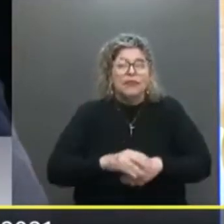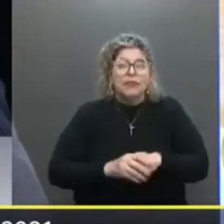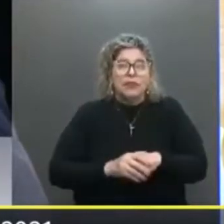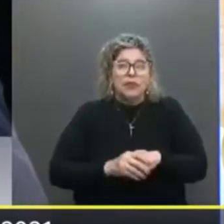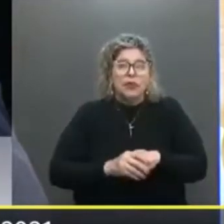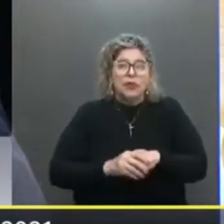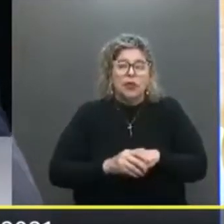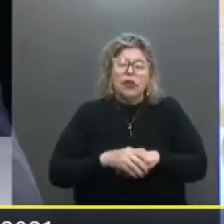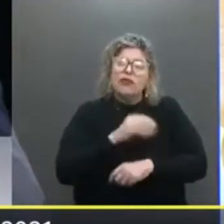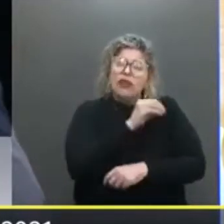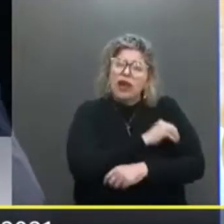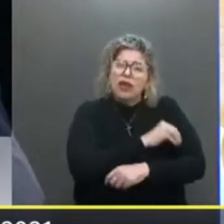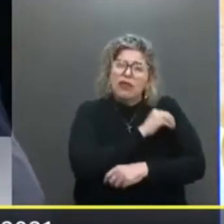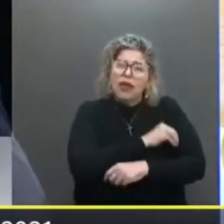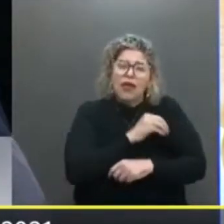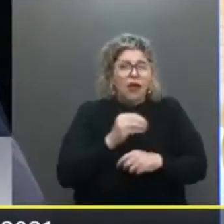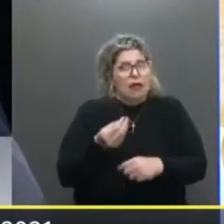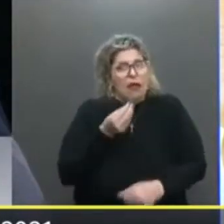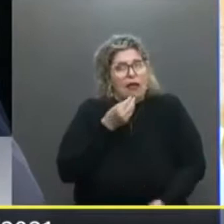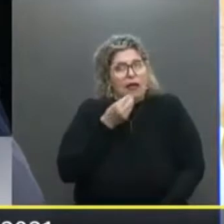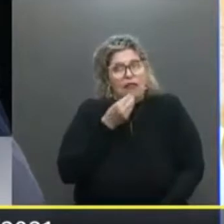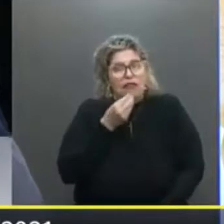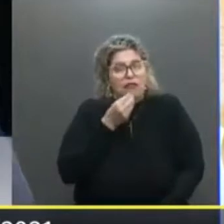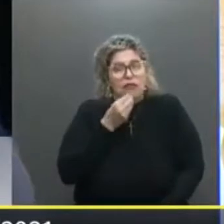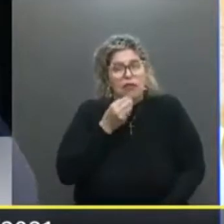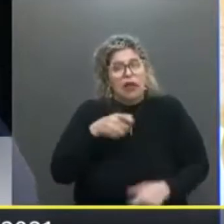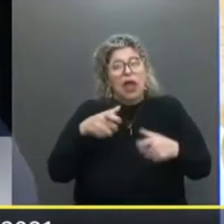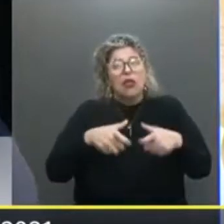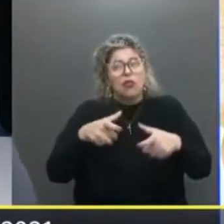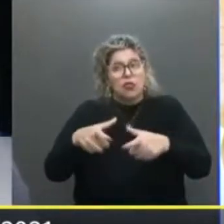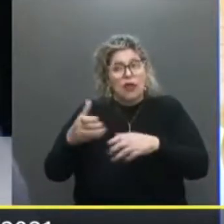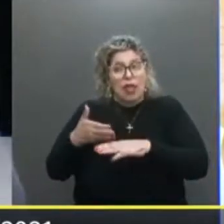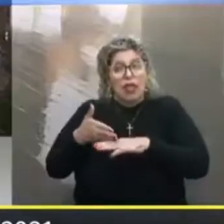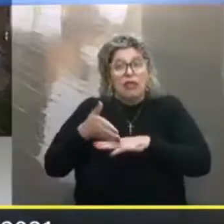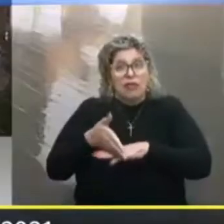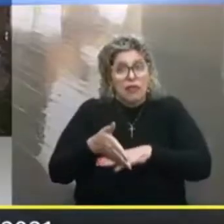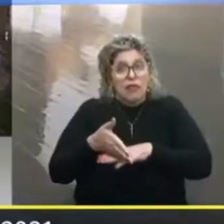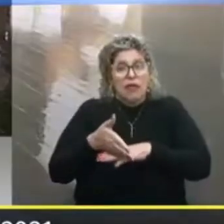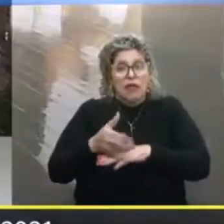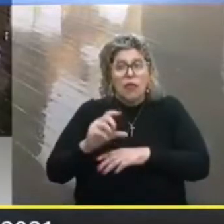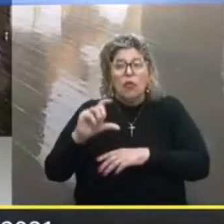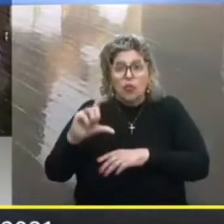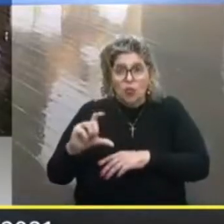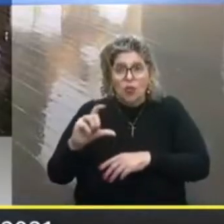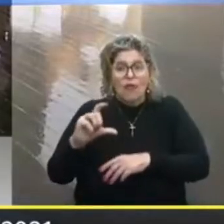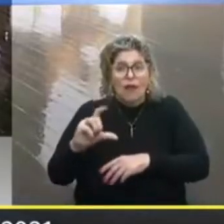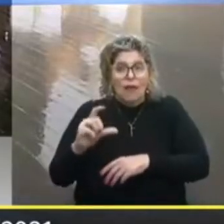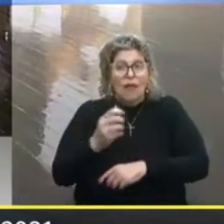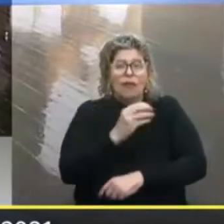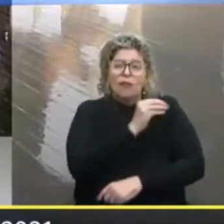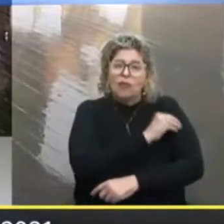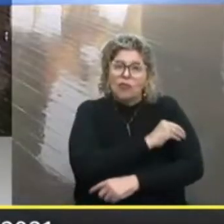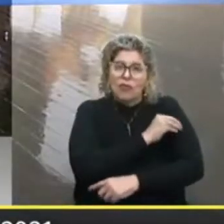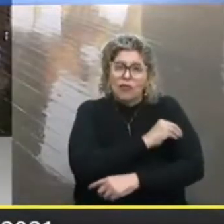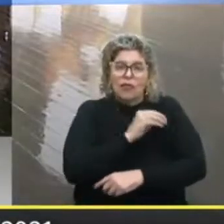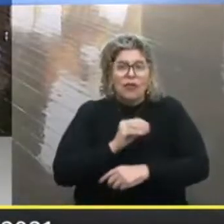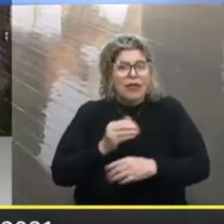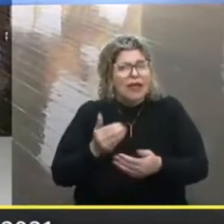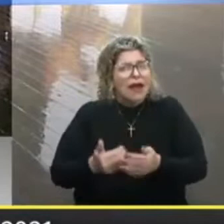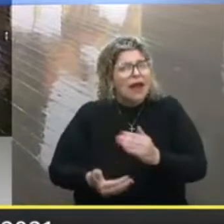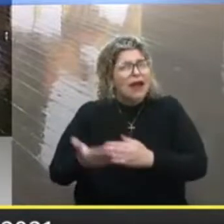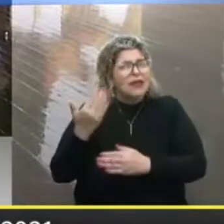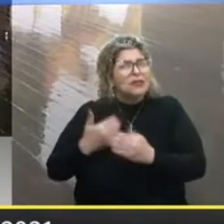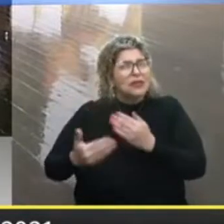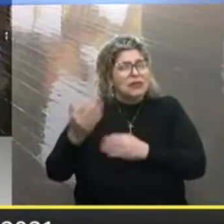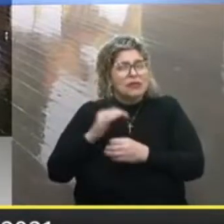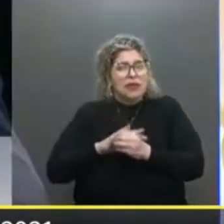Quando a gente fala Do álcool gel Hoje que é óbvio Porque em qualquer lugar Onde a gente entra E tem um potinho Com álcool gel A gente esquece Que lá no início